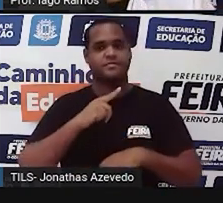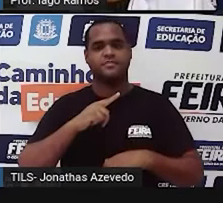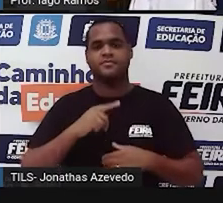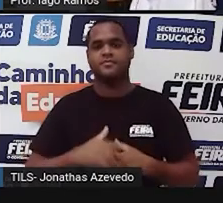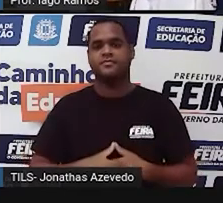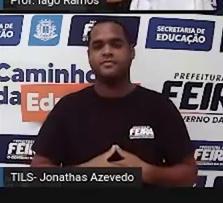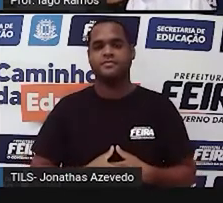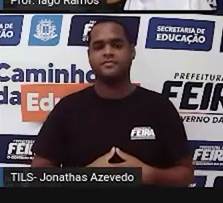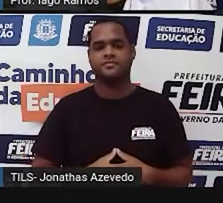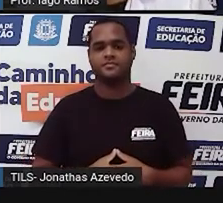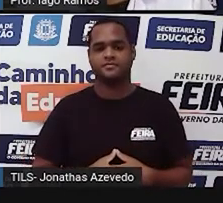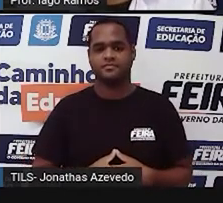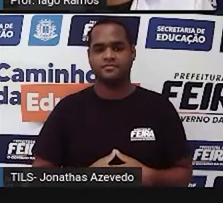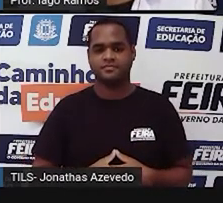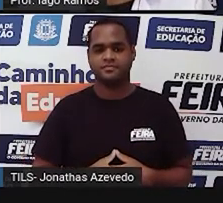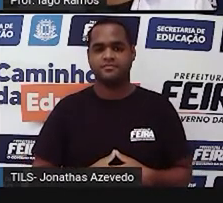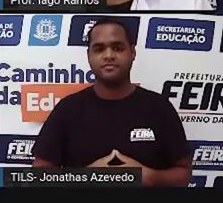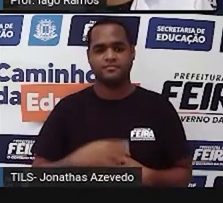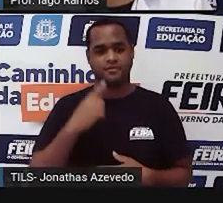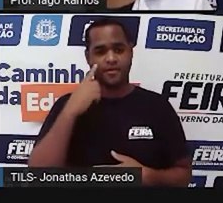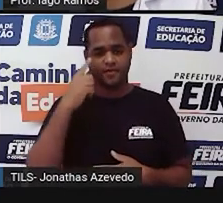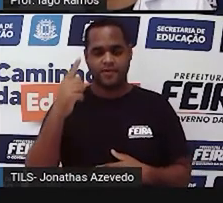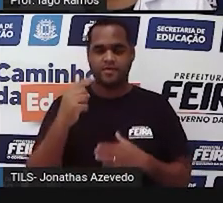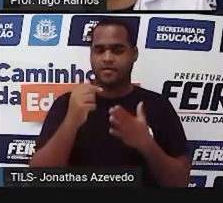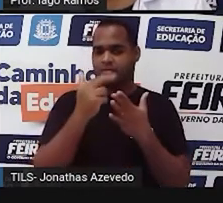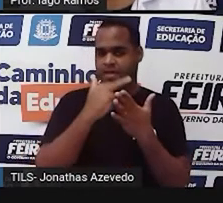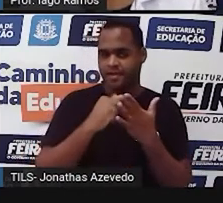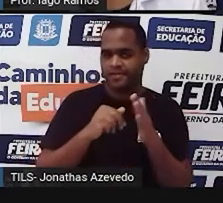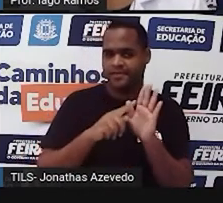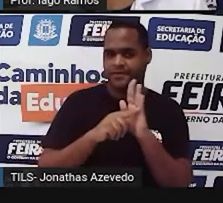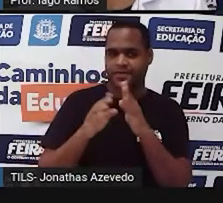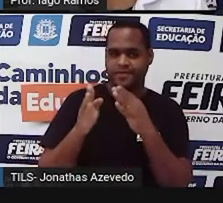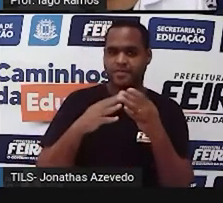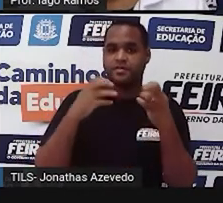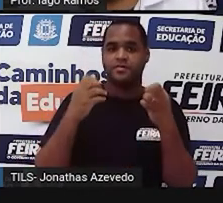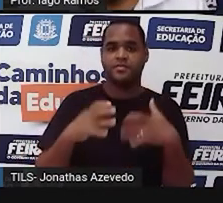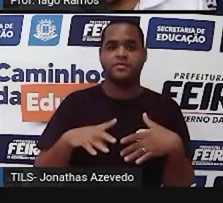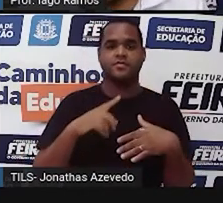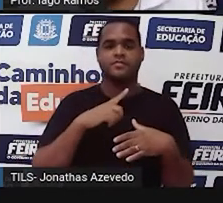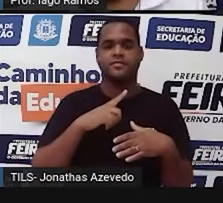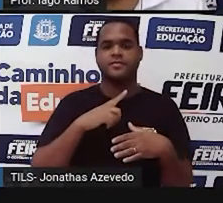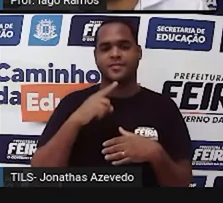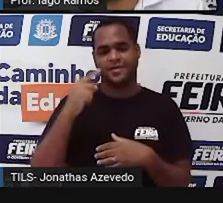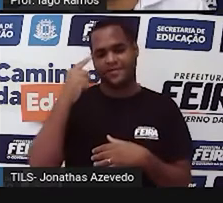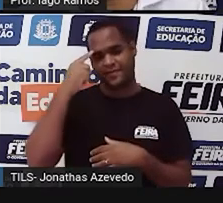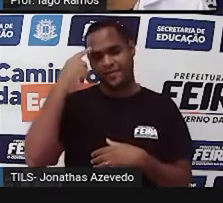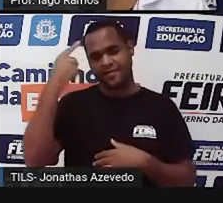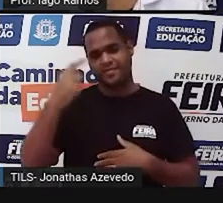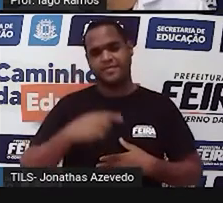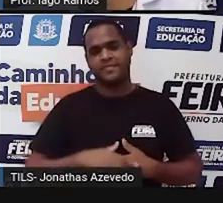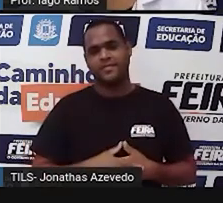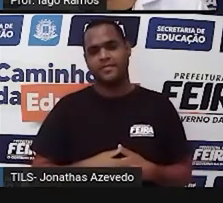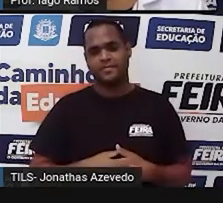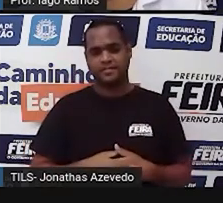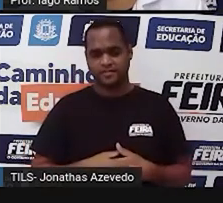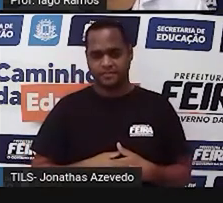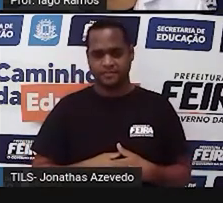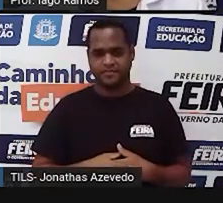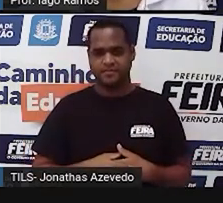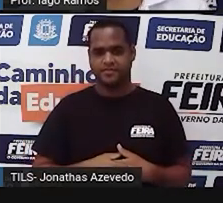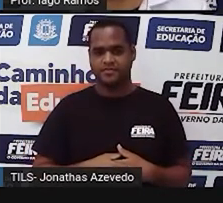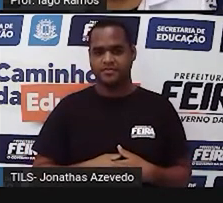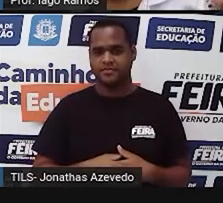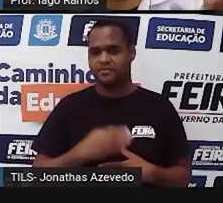Bom, vendo imagens, assistindo o vídeo até aqui, como é que você acha